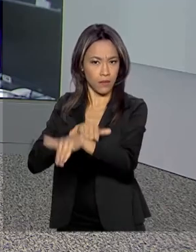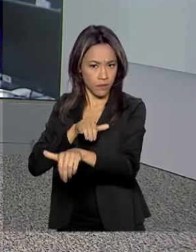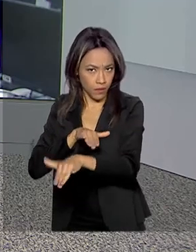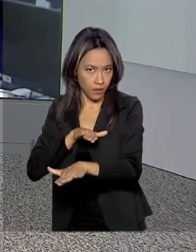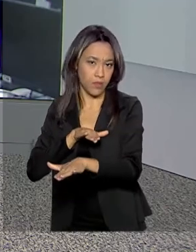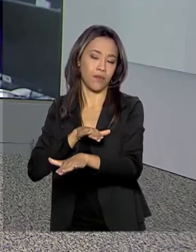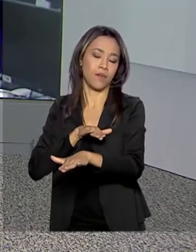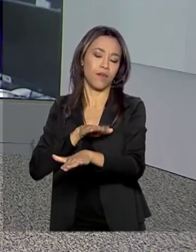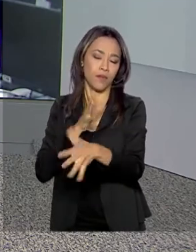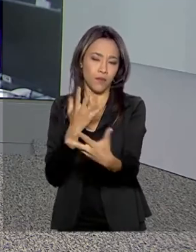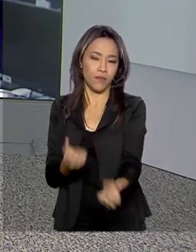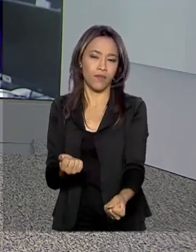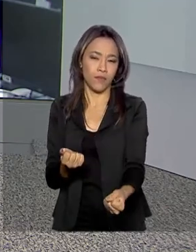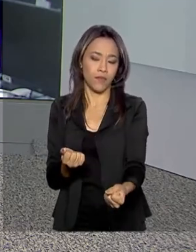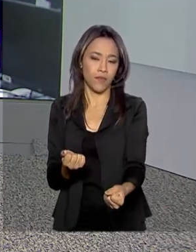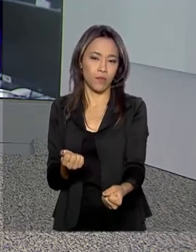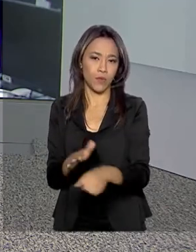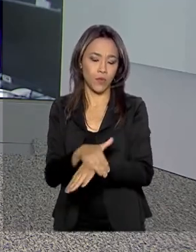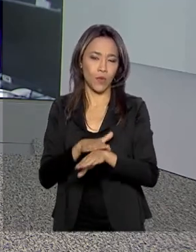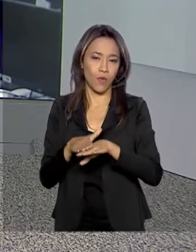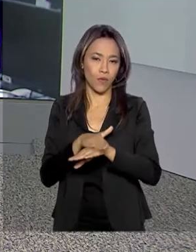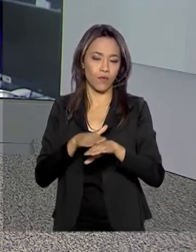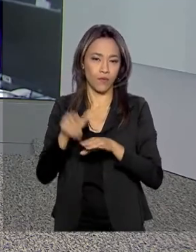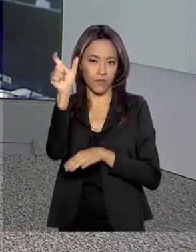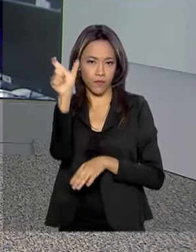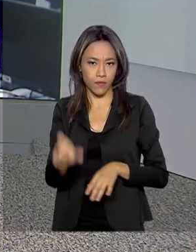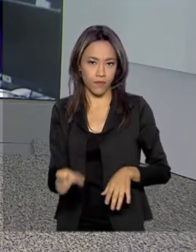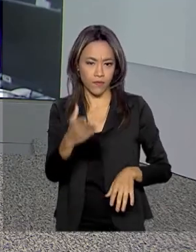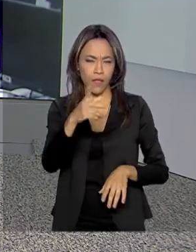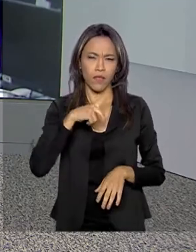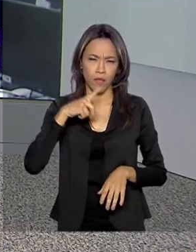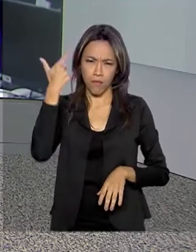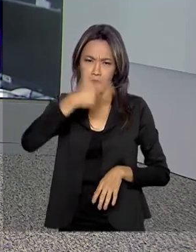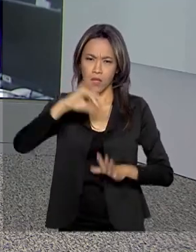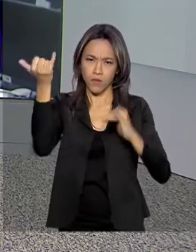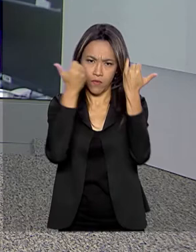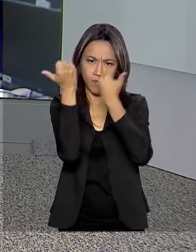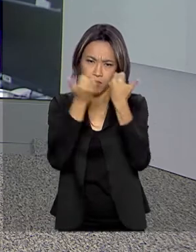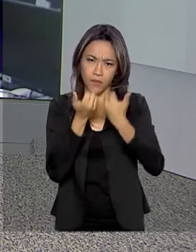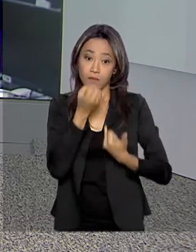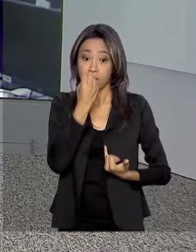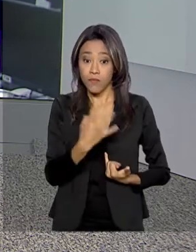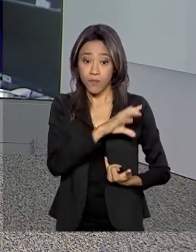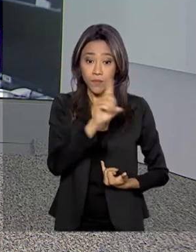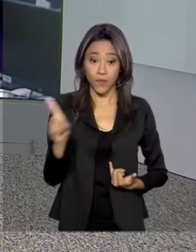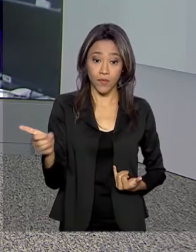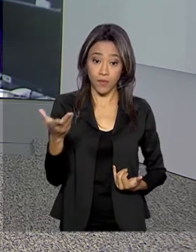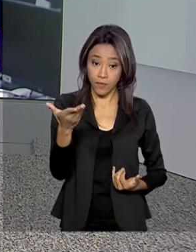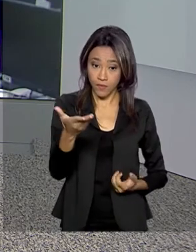conversar com o repórter Ricardo Ferraz, que tem mais informações pra gente. Bom dia, Ricardo.